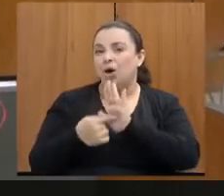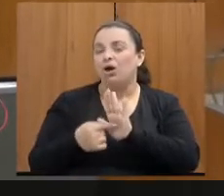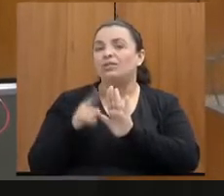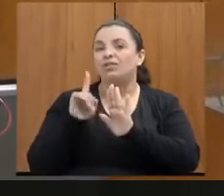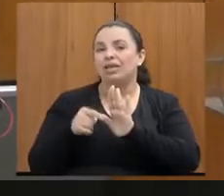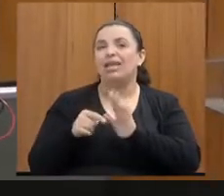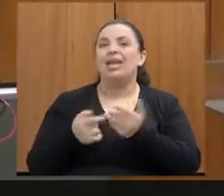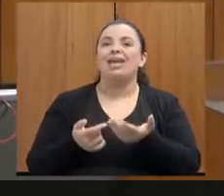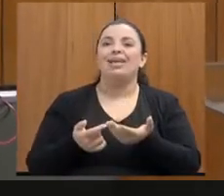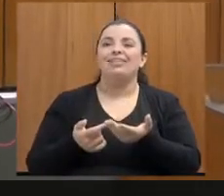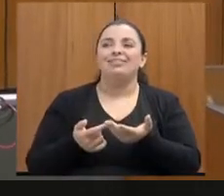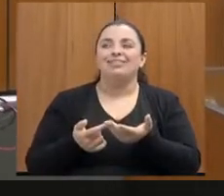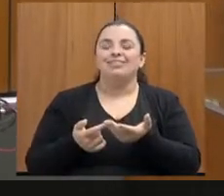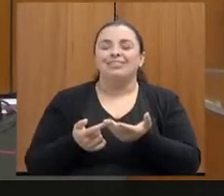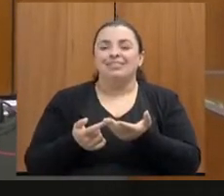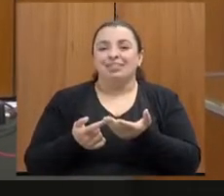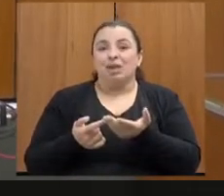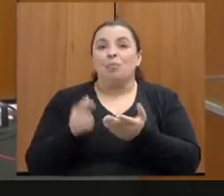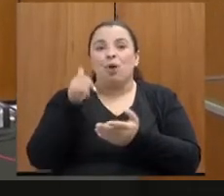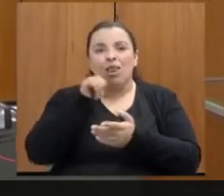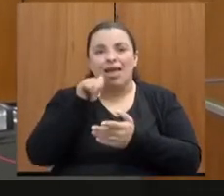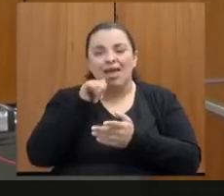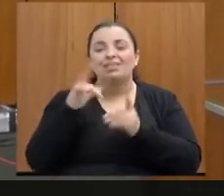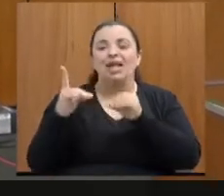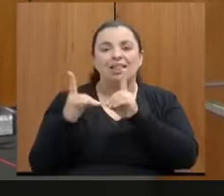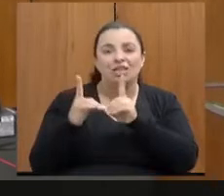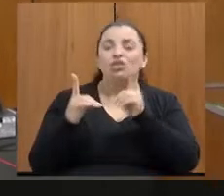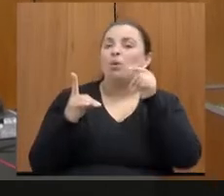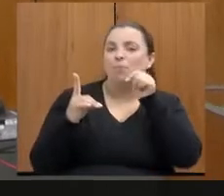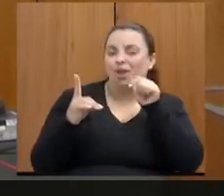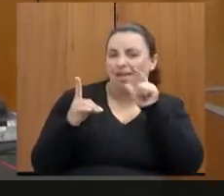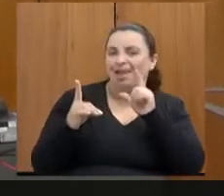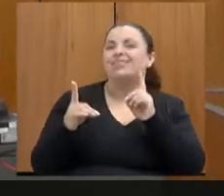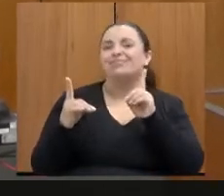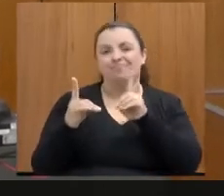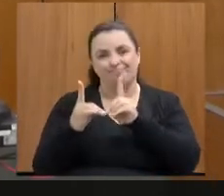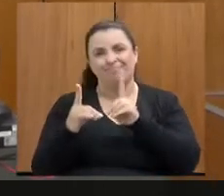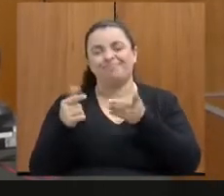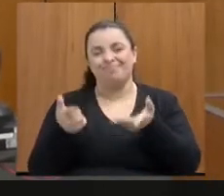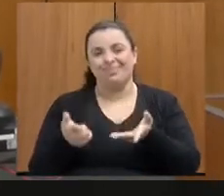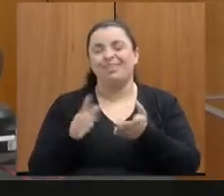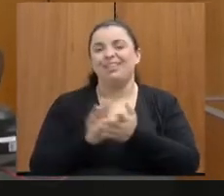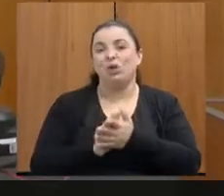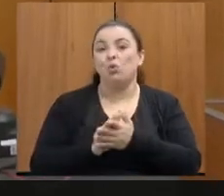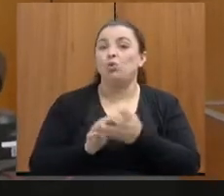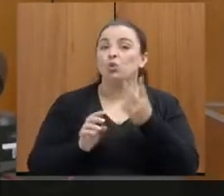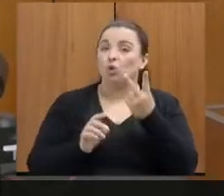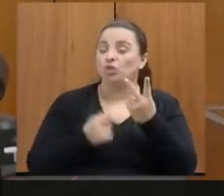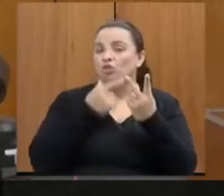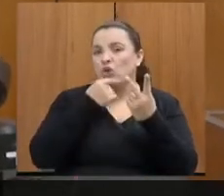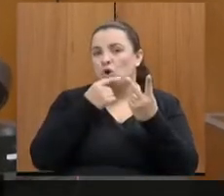investigadores homens, todo o restante da equipe são mulheres. 6, 6 mulheres. 8.